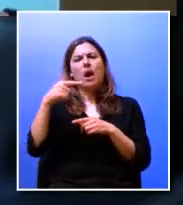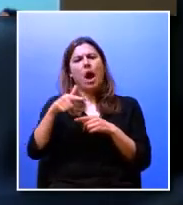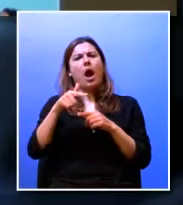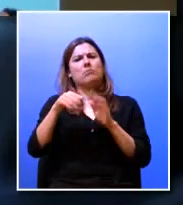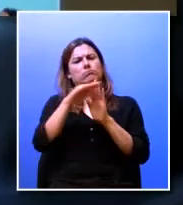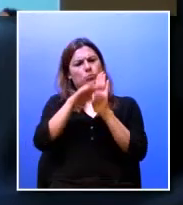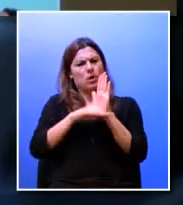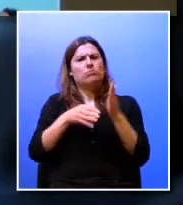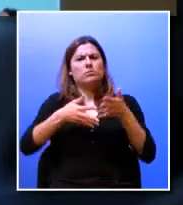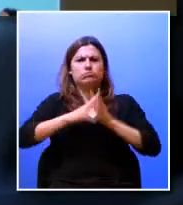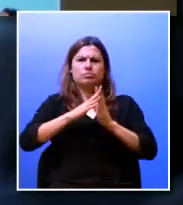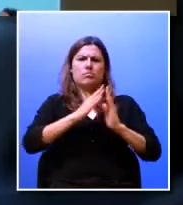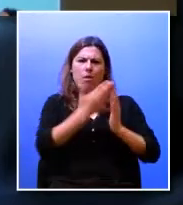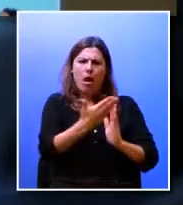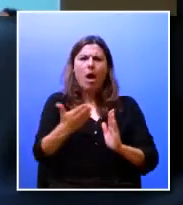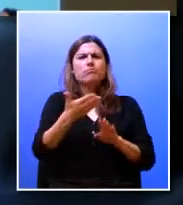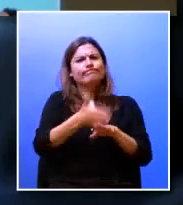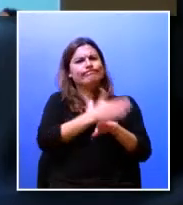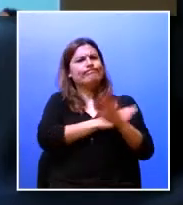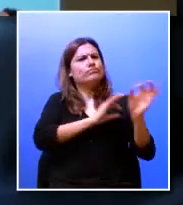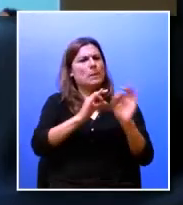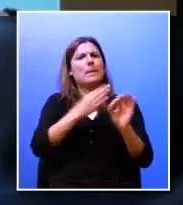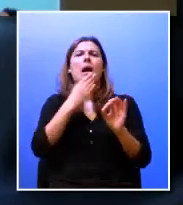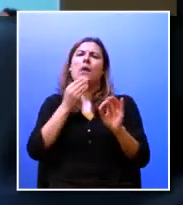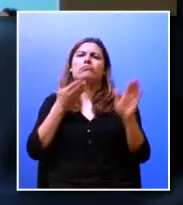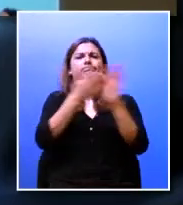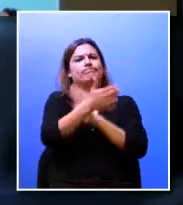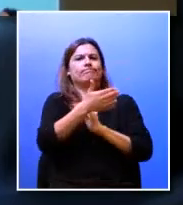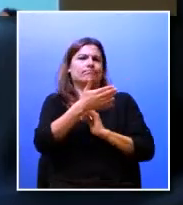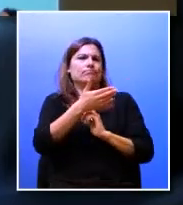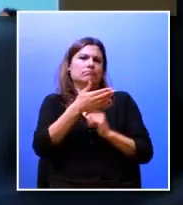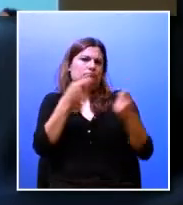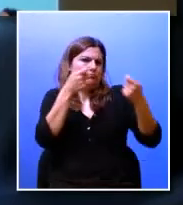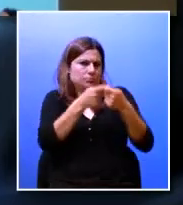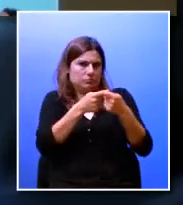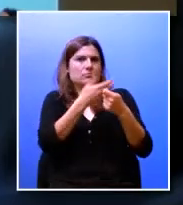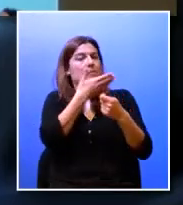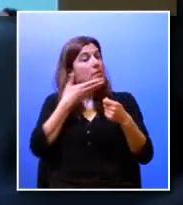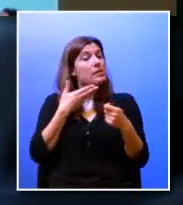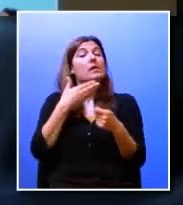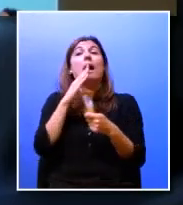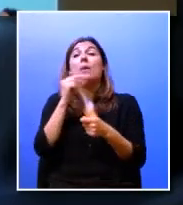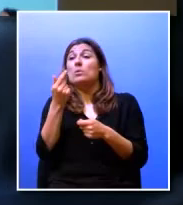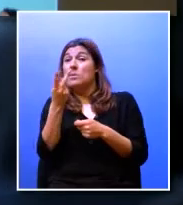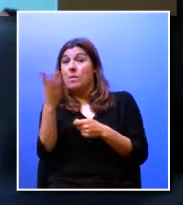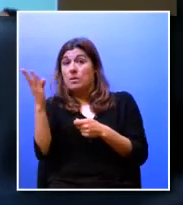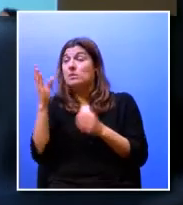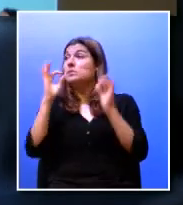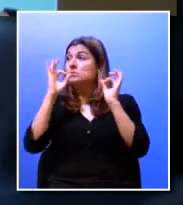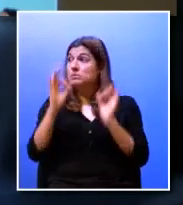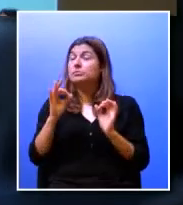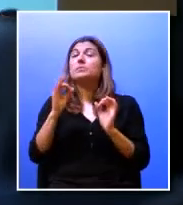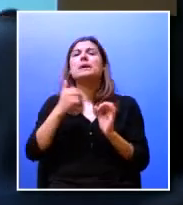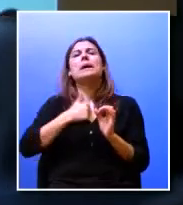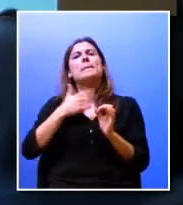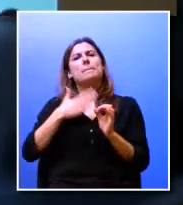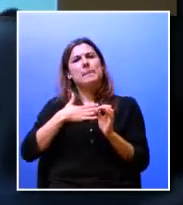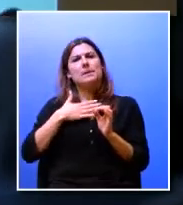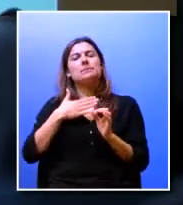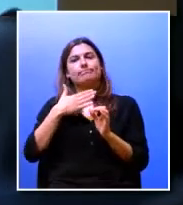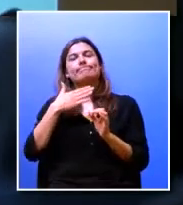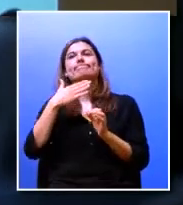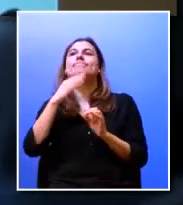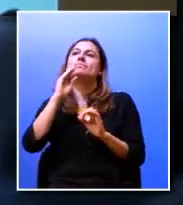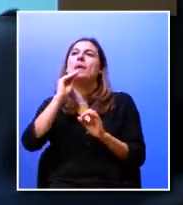montados já muito alinhados para acolher os nossos alunos e em alguns casos mais alunos eu tivesse para enviar para as empresas mais alunos eles